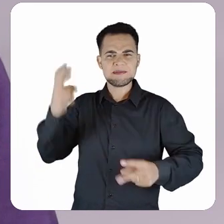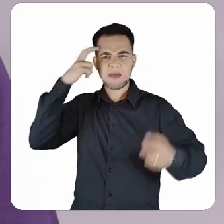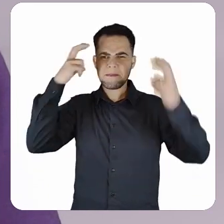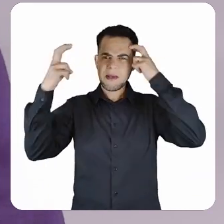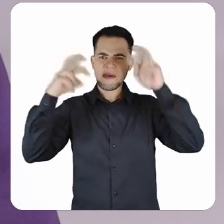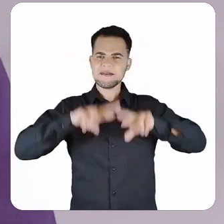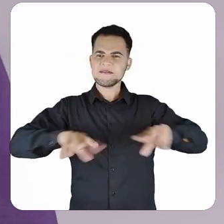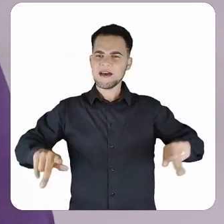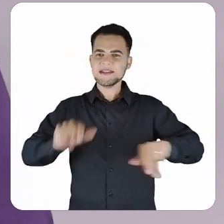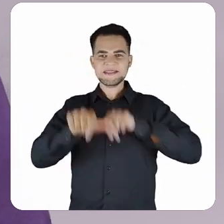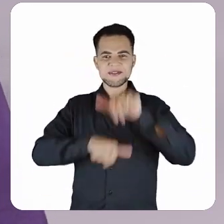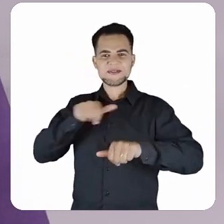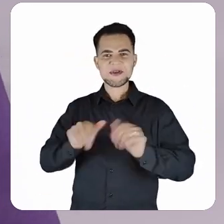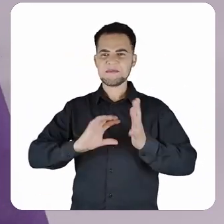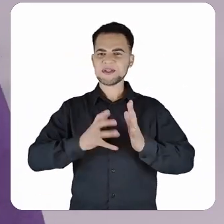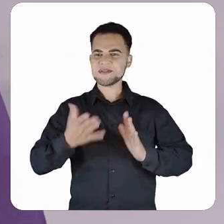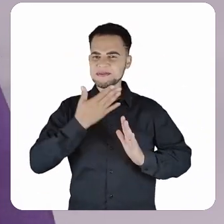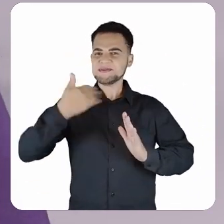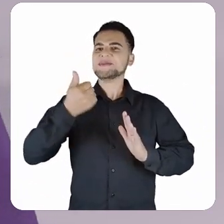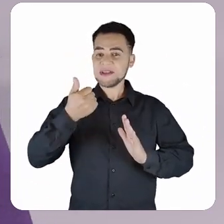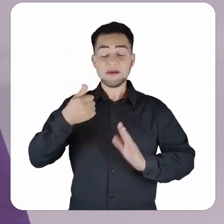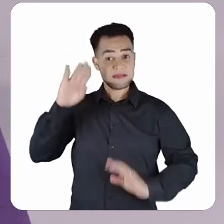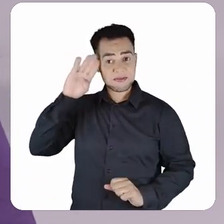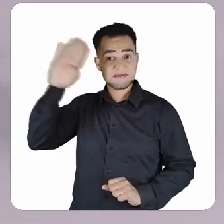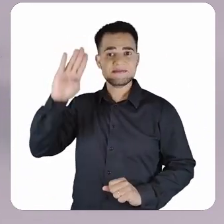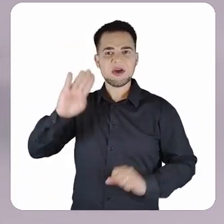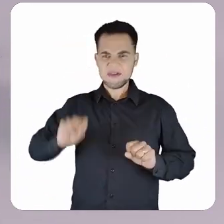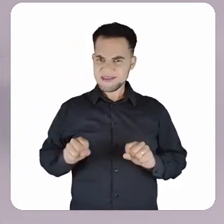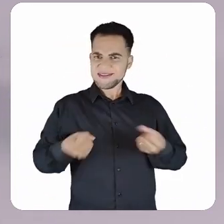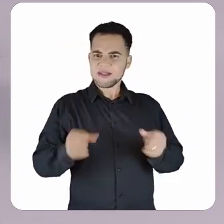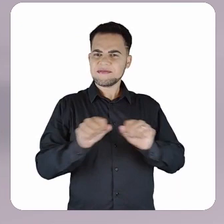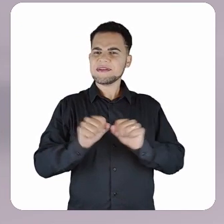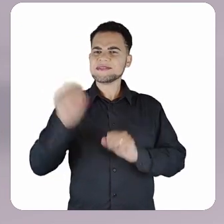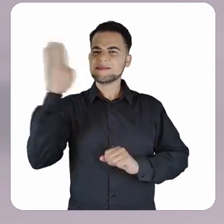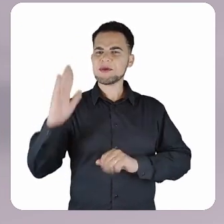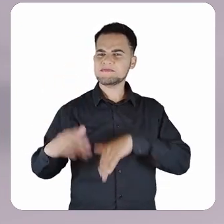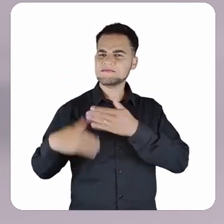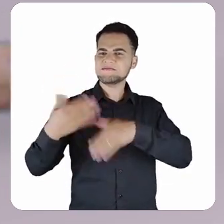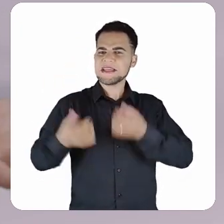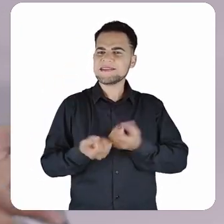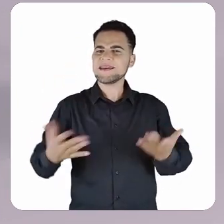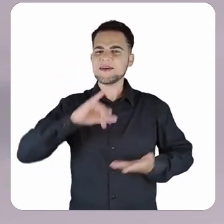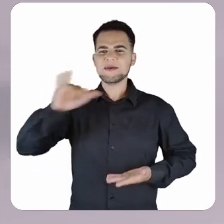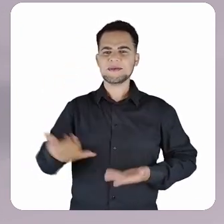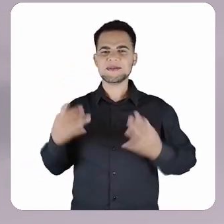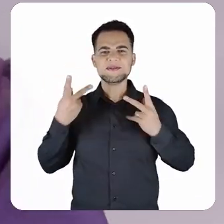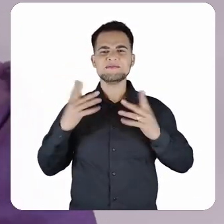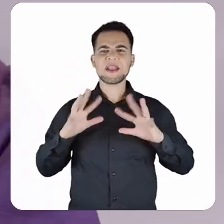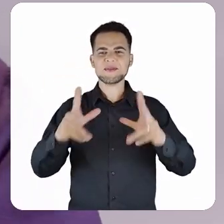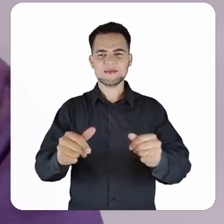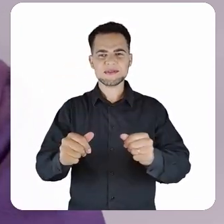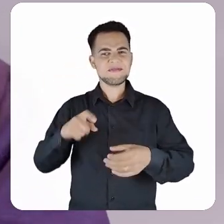as etnias, que tornaram o nosso partido melhor, inclusivo e o principal, engajado para fazer o Brasil crescer e dar oportunidades para todos.